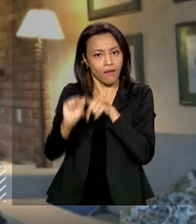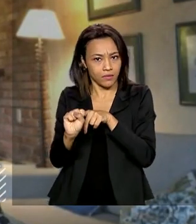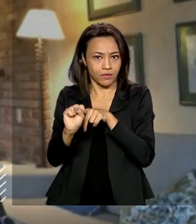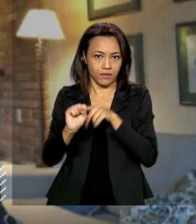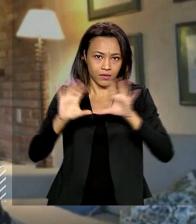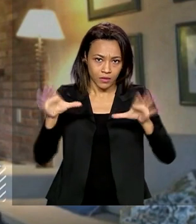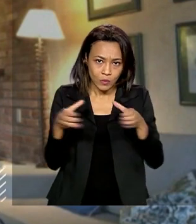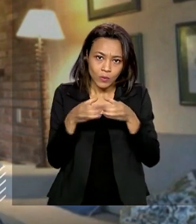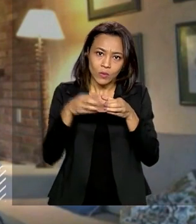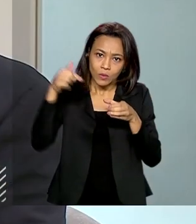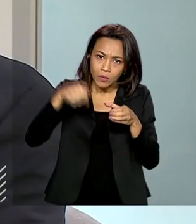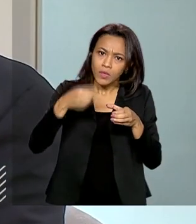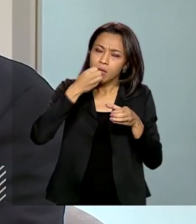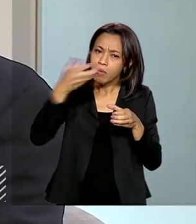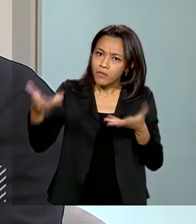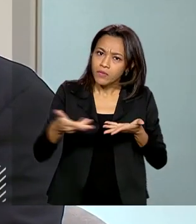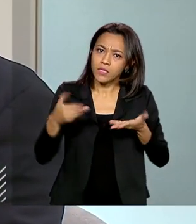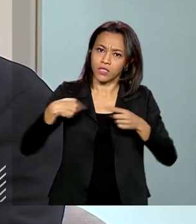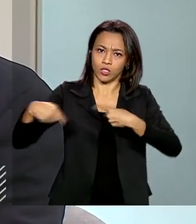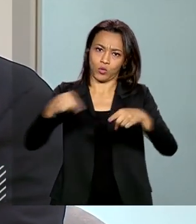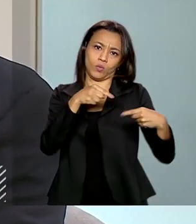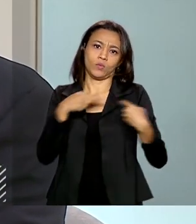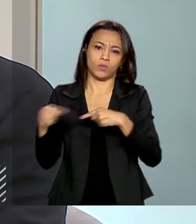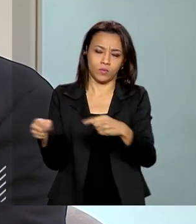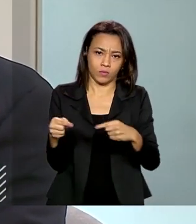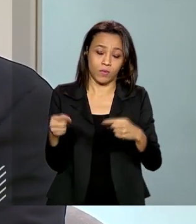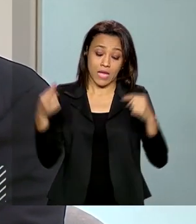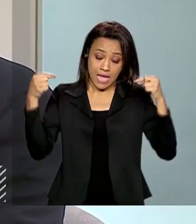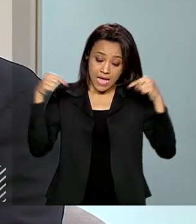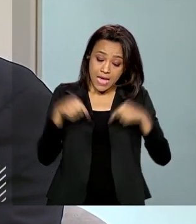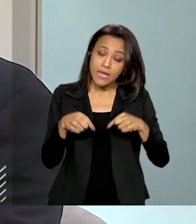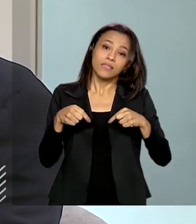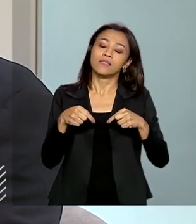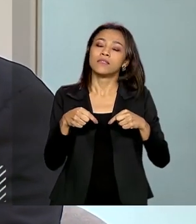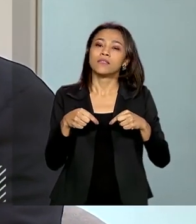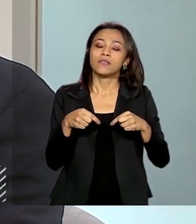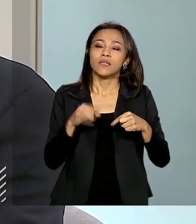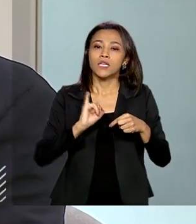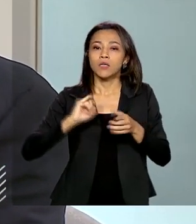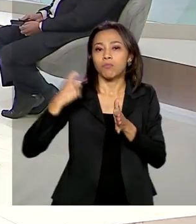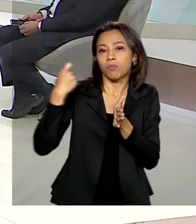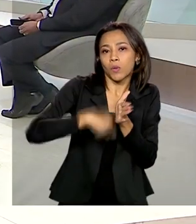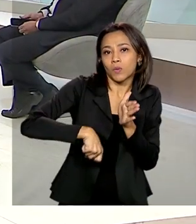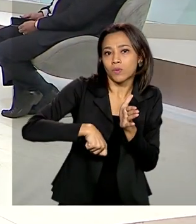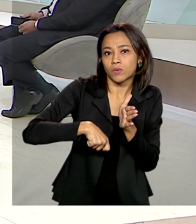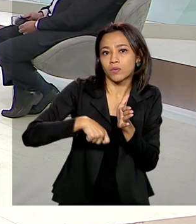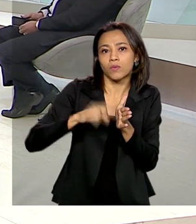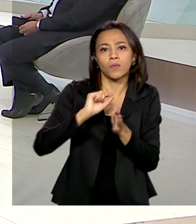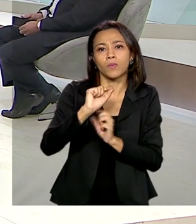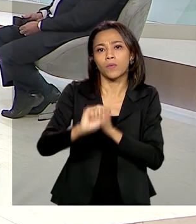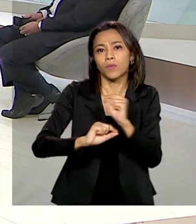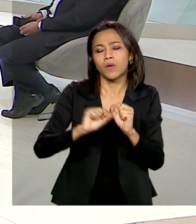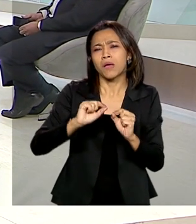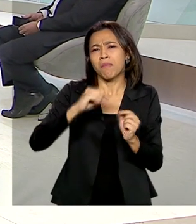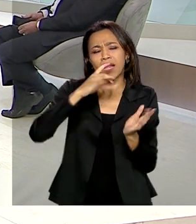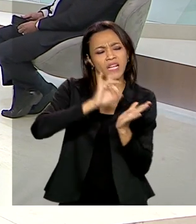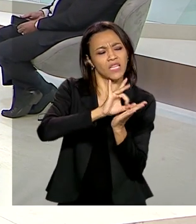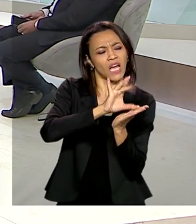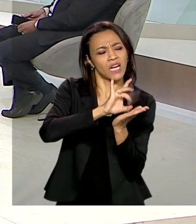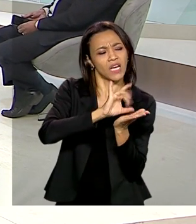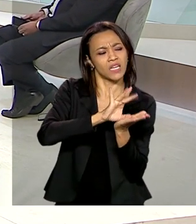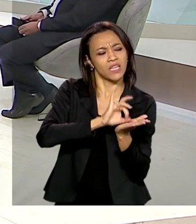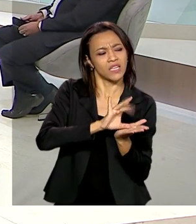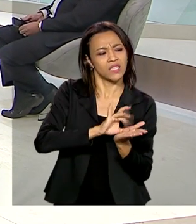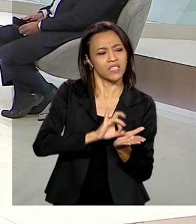muito bem-vinda. Como disse o William, este imposto, ele vem para eliminar uma série de